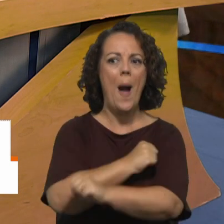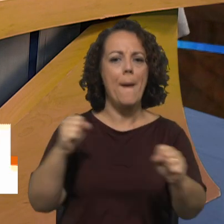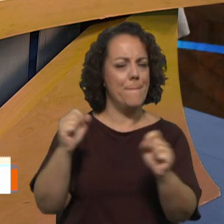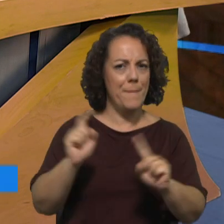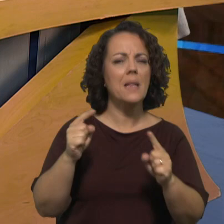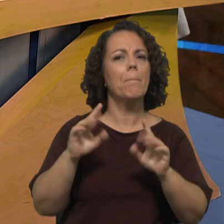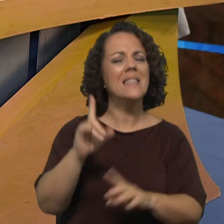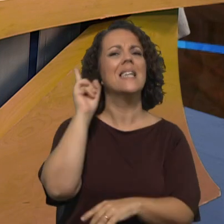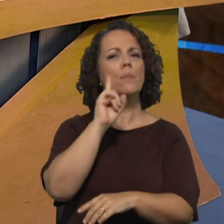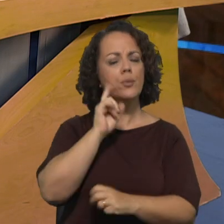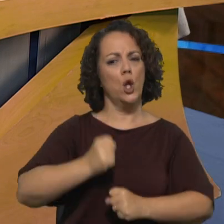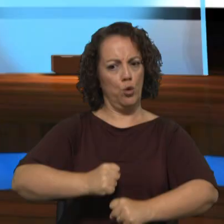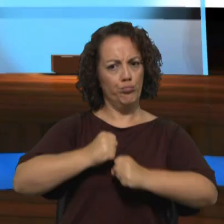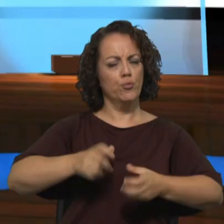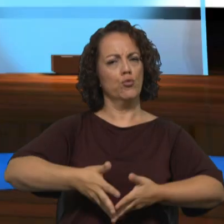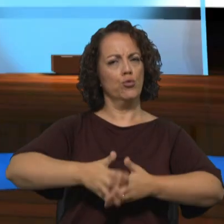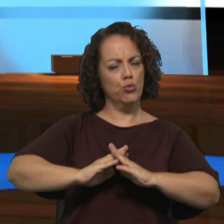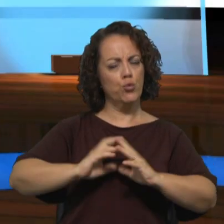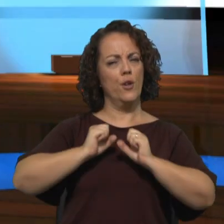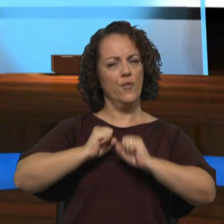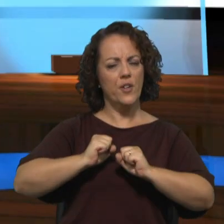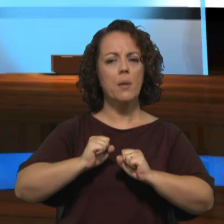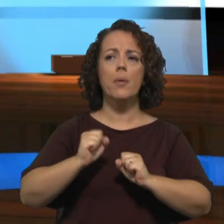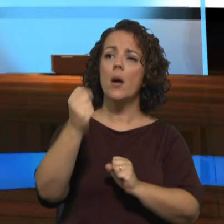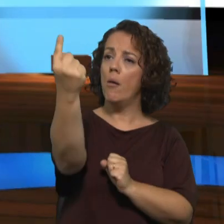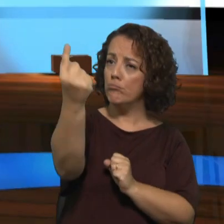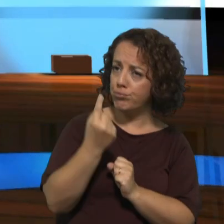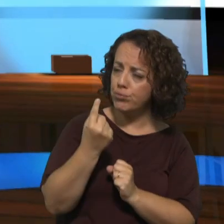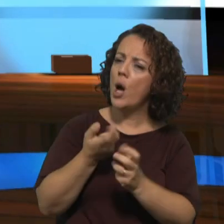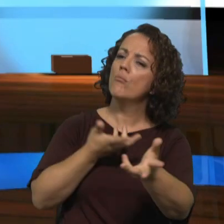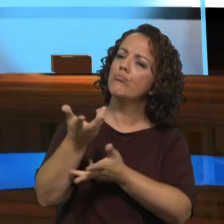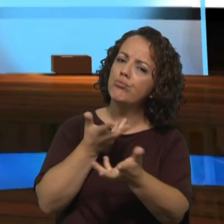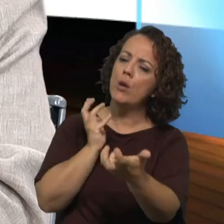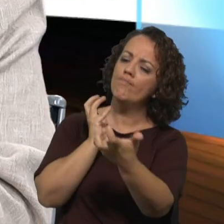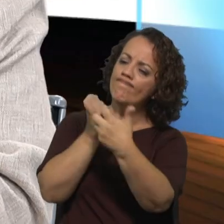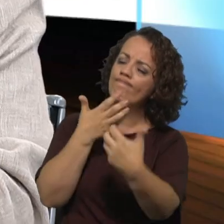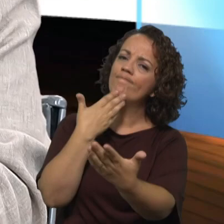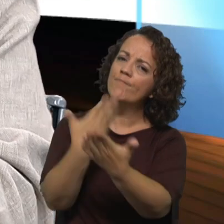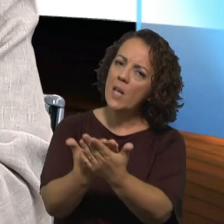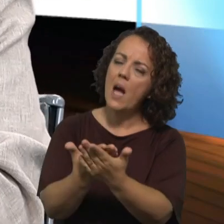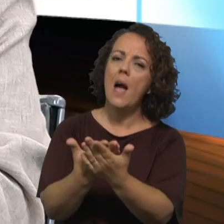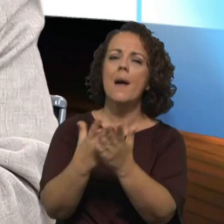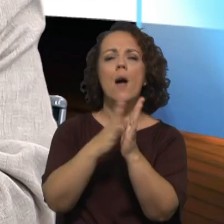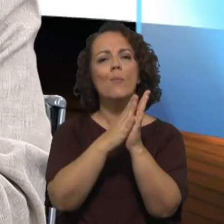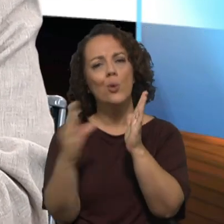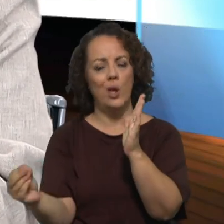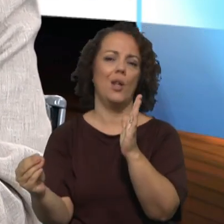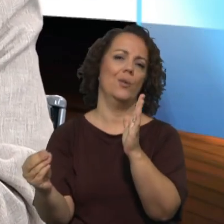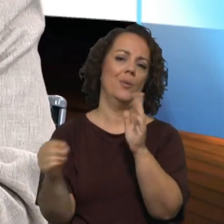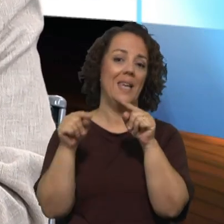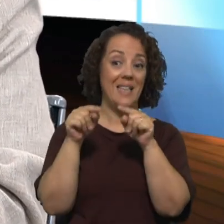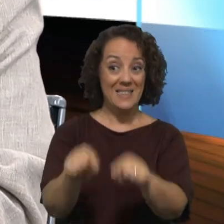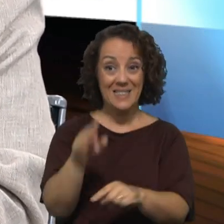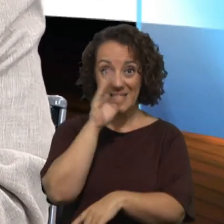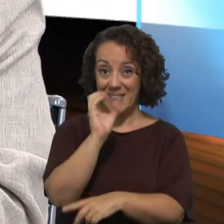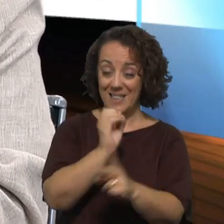firme e capaz de receber quem chega e de servir de ponto de referência para quem parte e sem estas duas dinâmicas penso que o símbolo não terá o